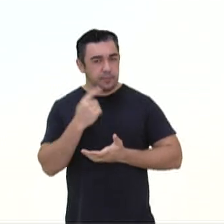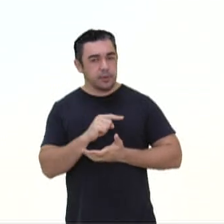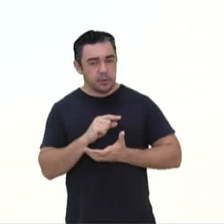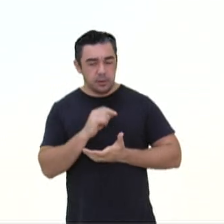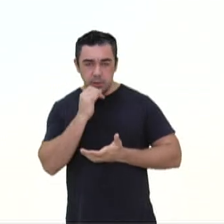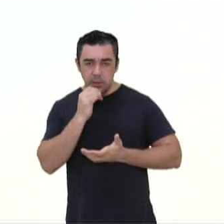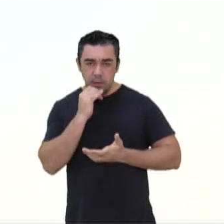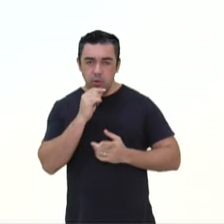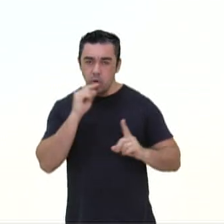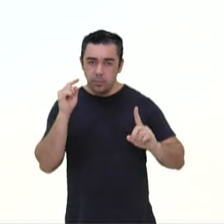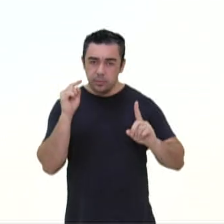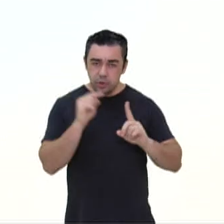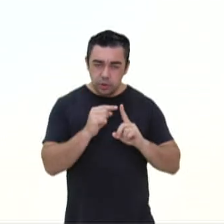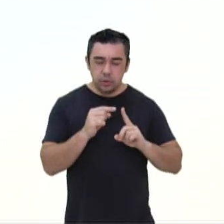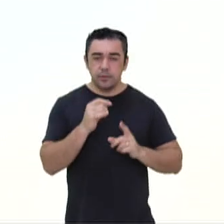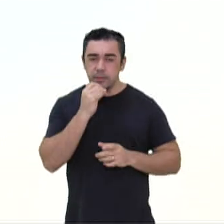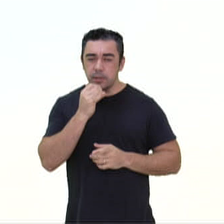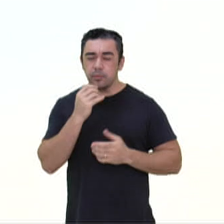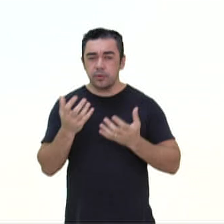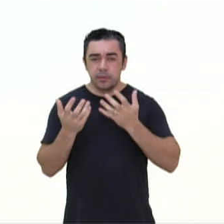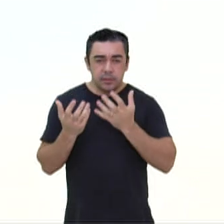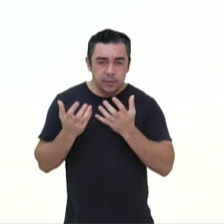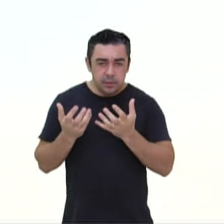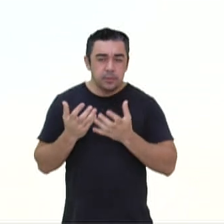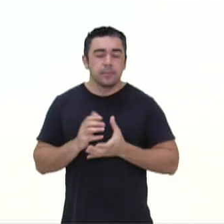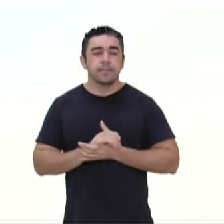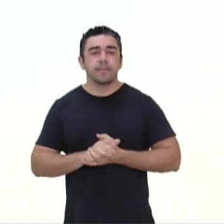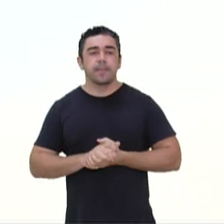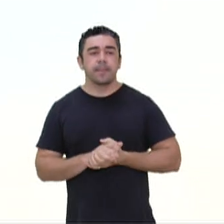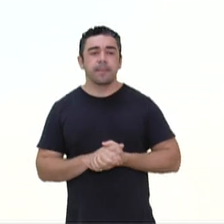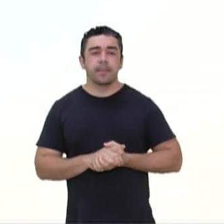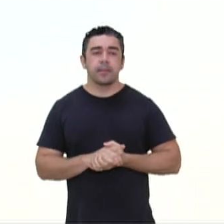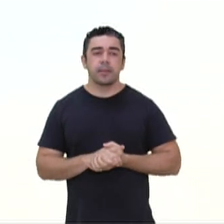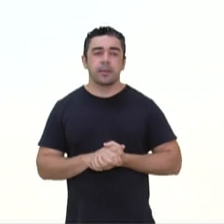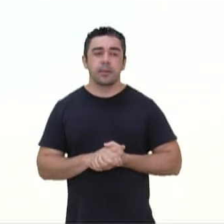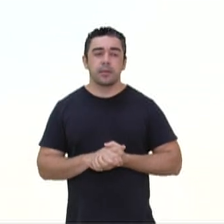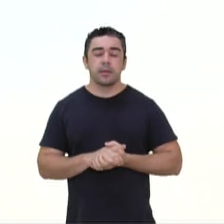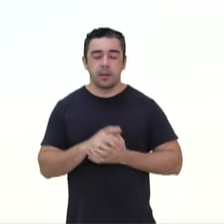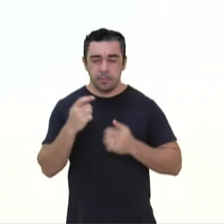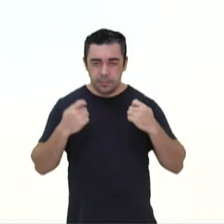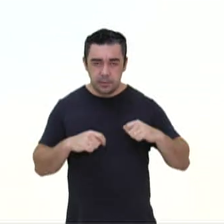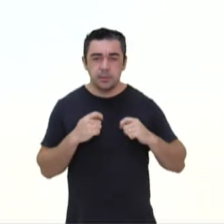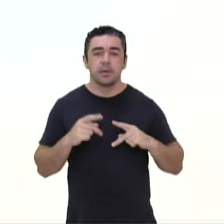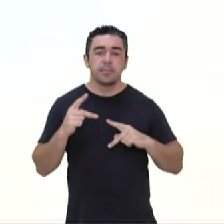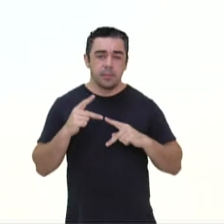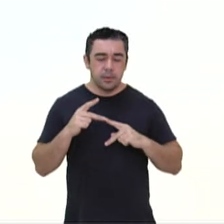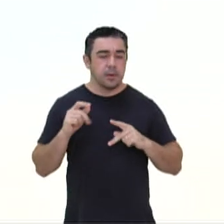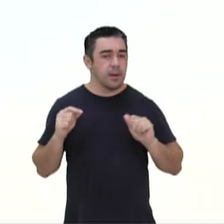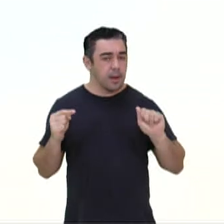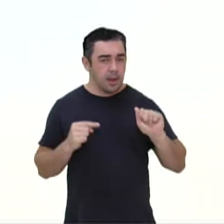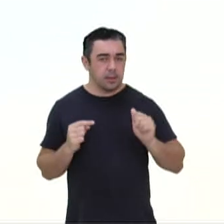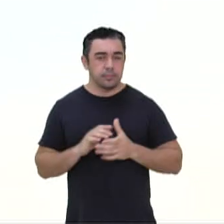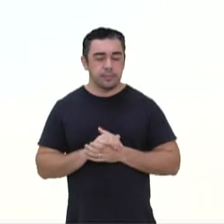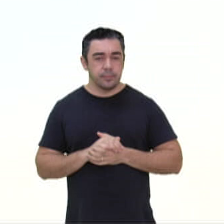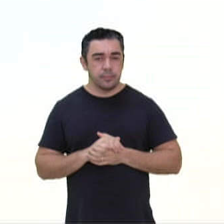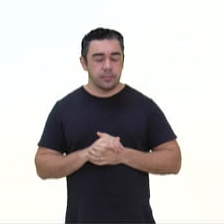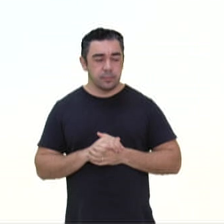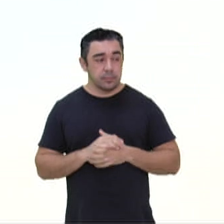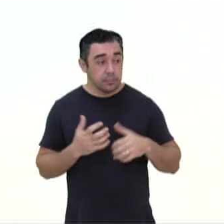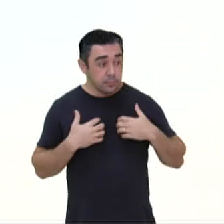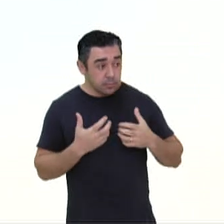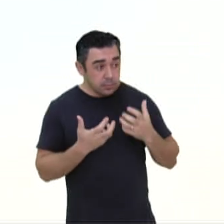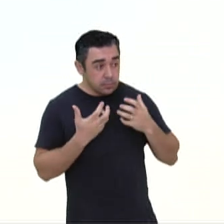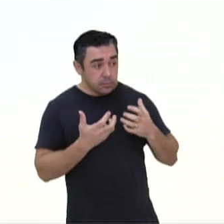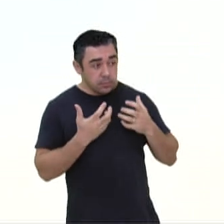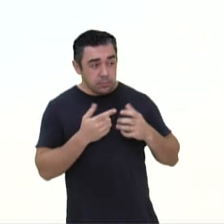objetivar, desejar, diríamos, né? É regido pela preposição a, viso a uma